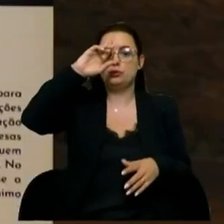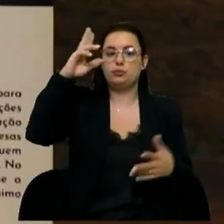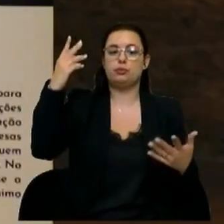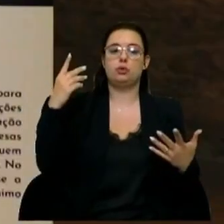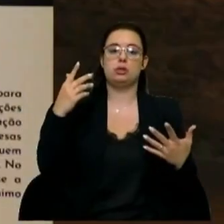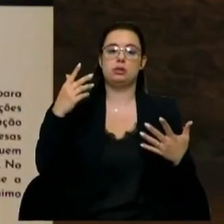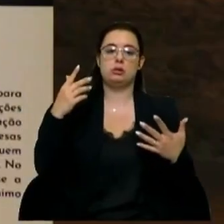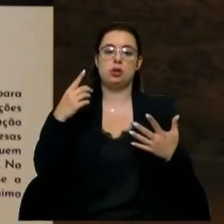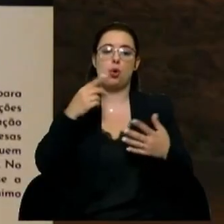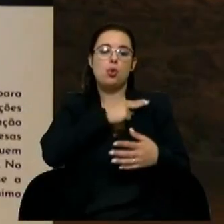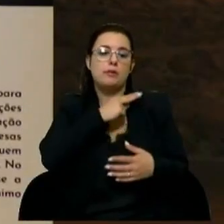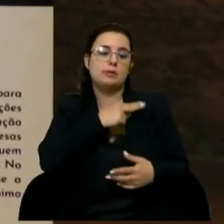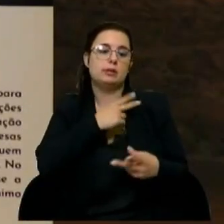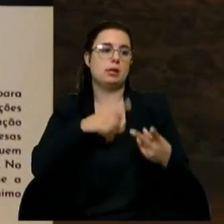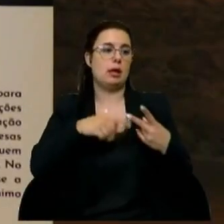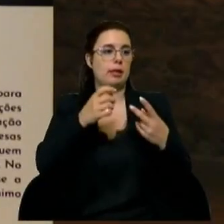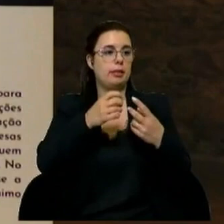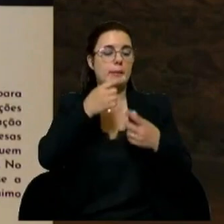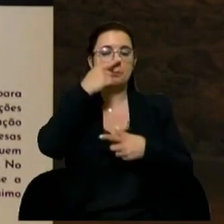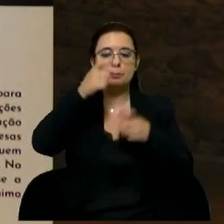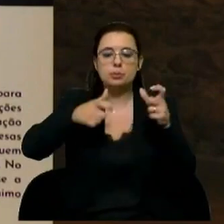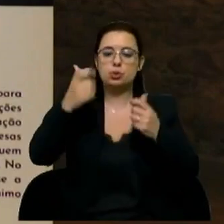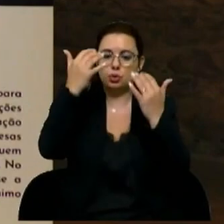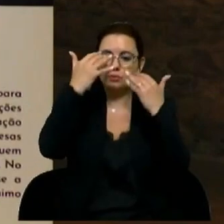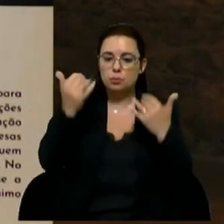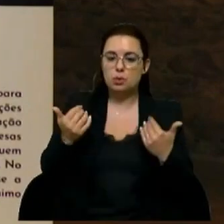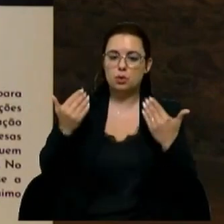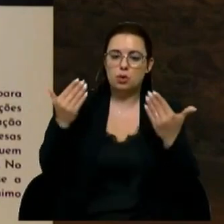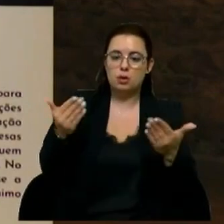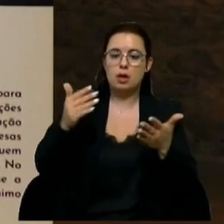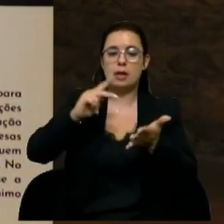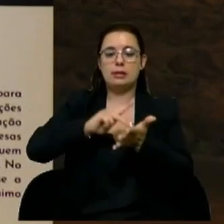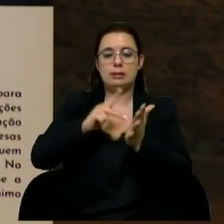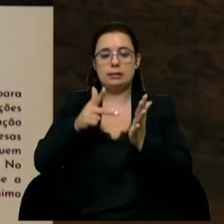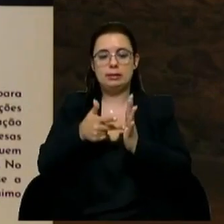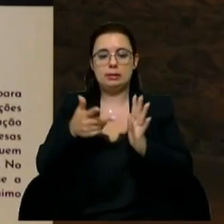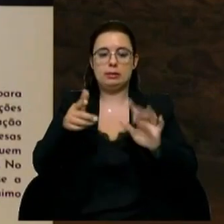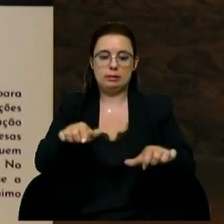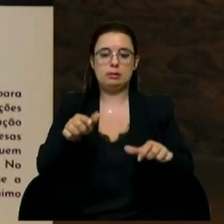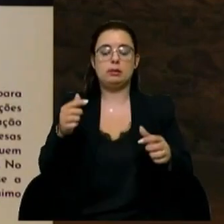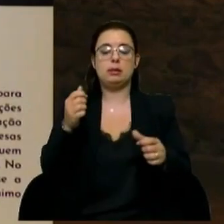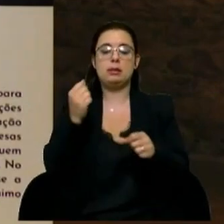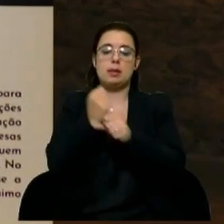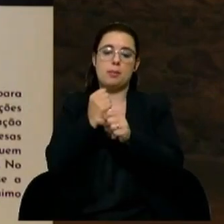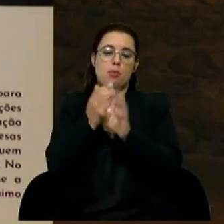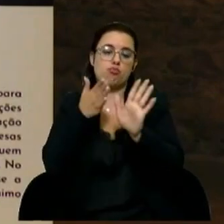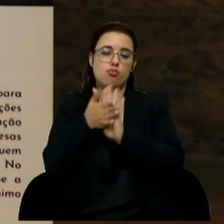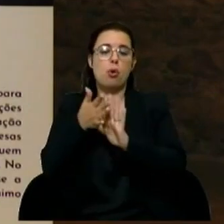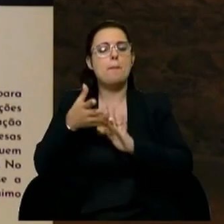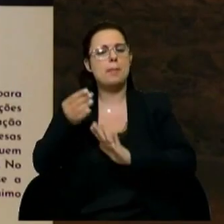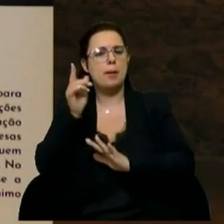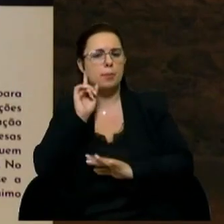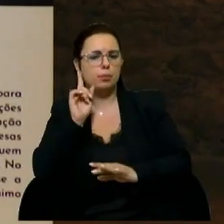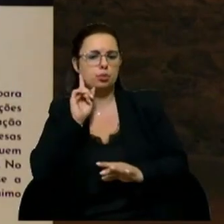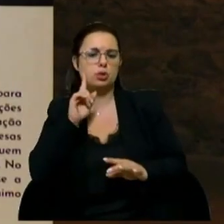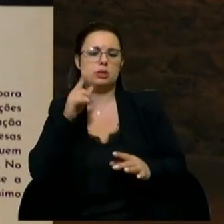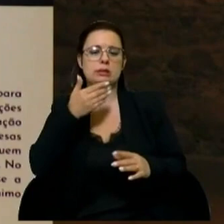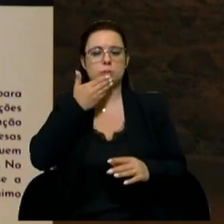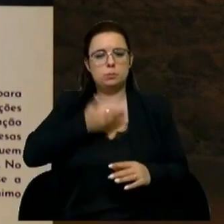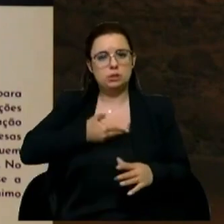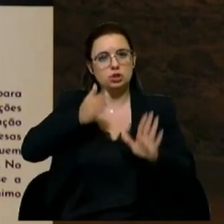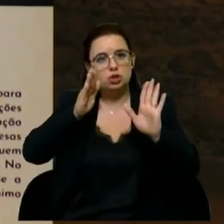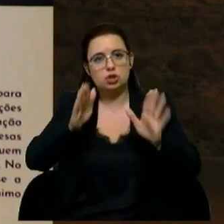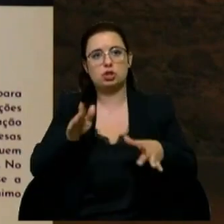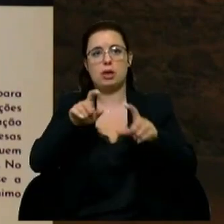nossa Academia, da Universidade, em formar pessoas, nesta área do Tech Talent. Mas também é muito importante ir buscar pessoas que já tenham experiência